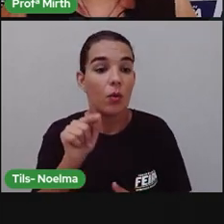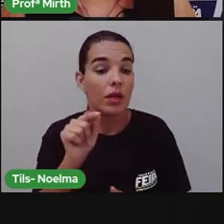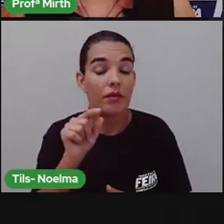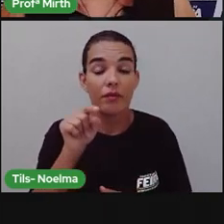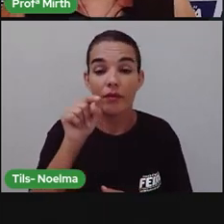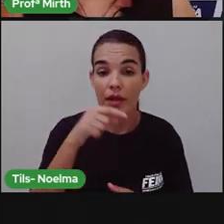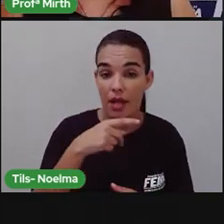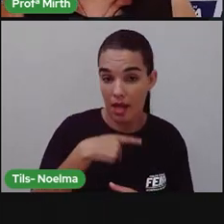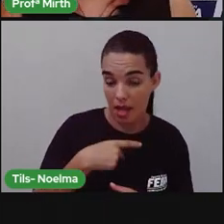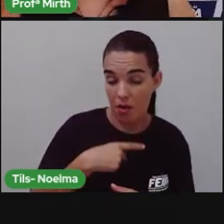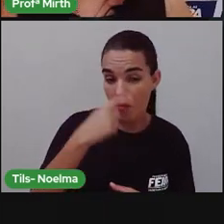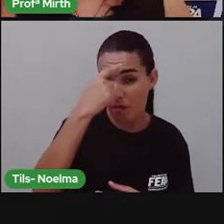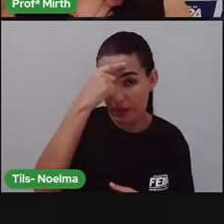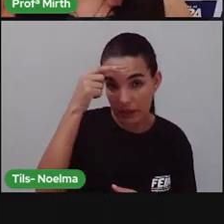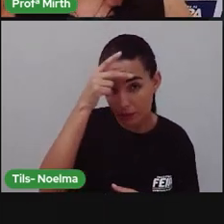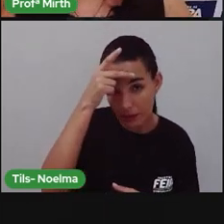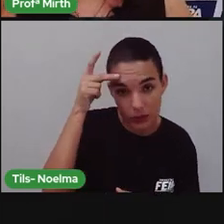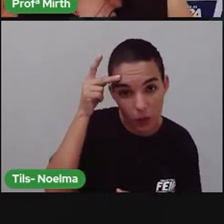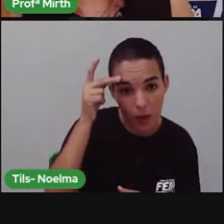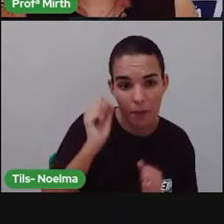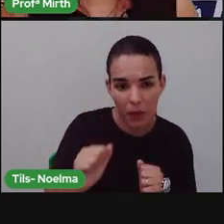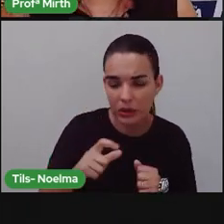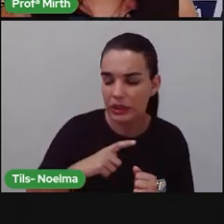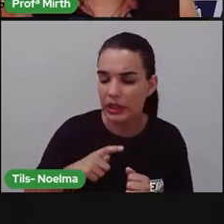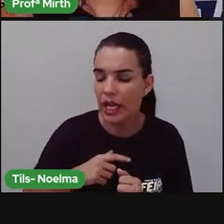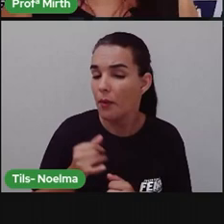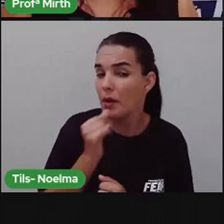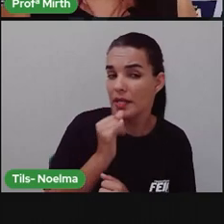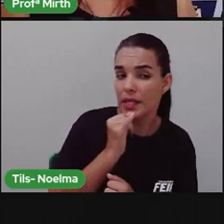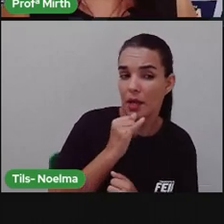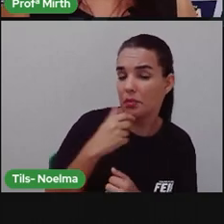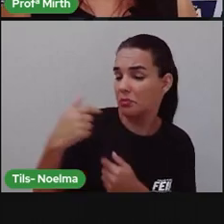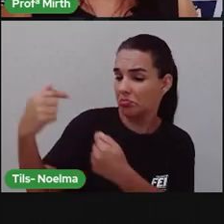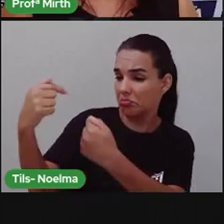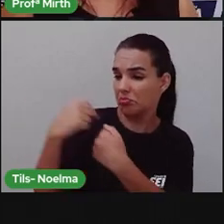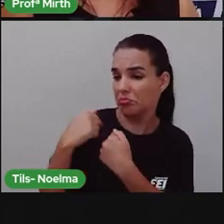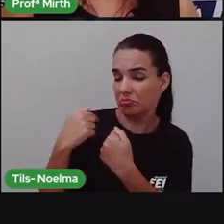faria, né? Pode servir de exemplo pra gente ou pode servir